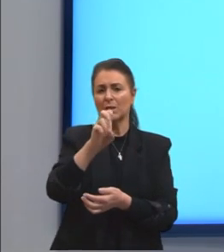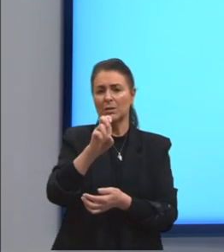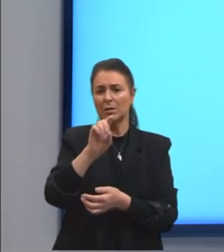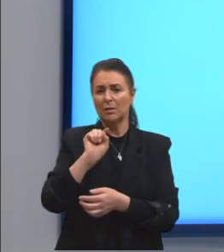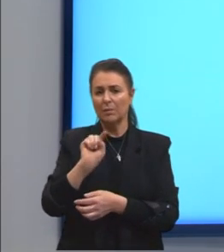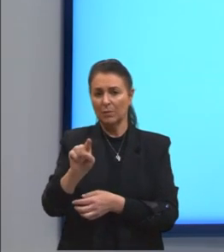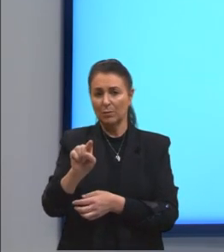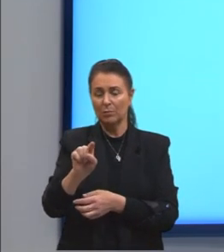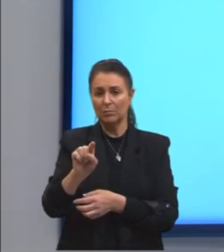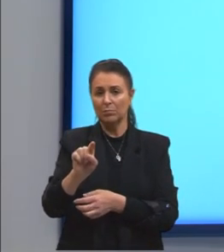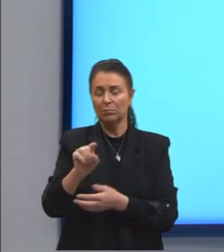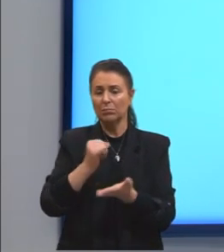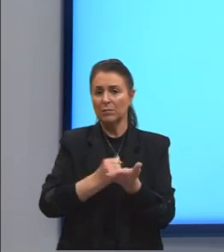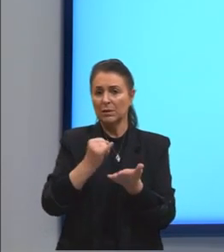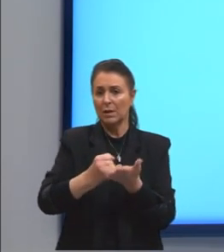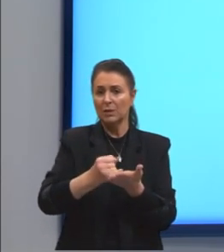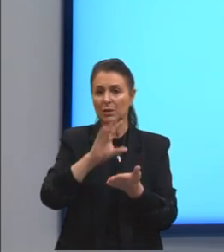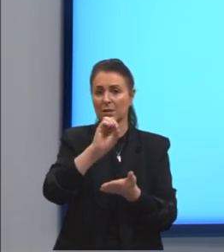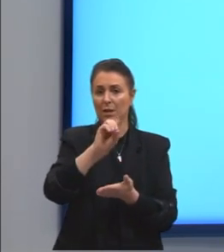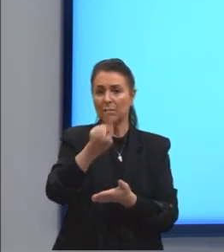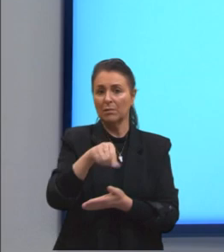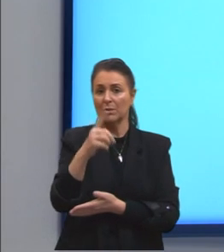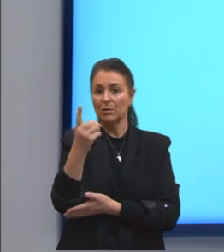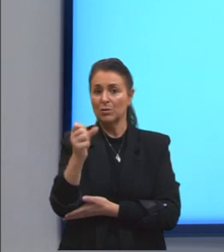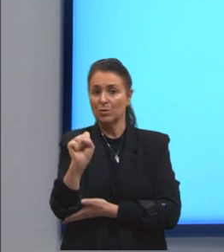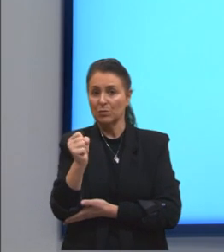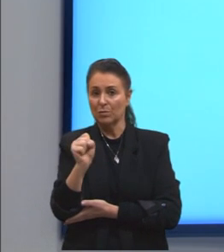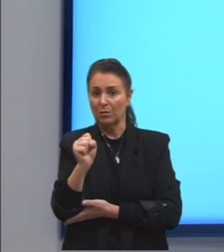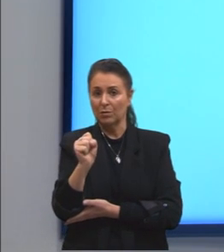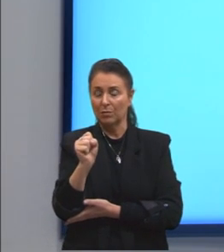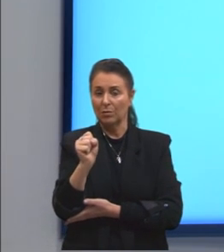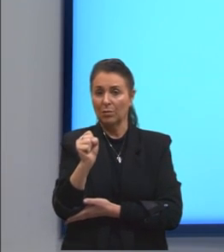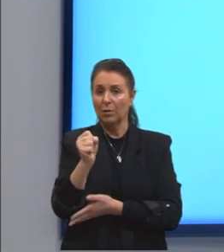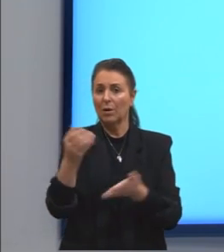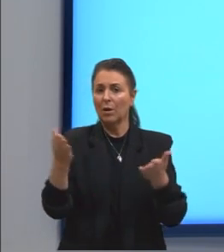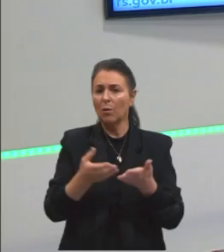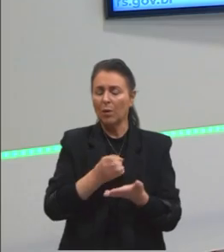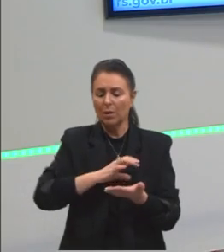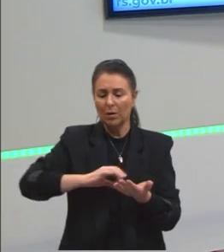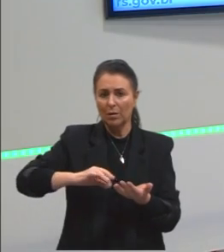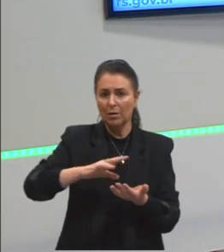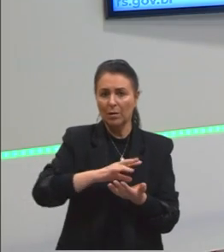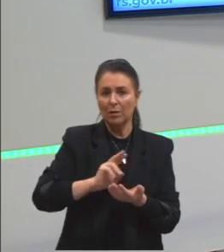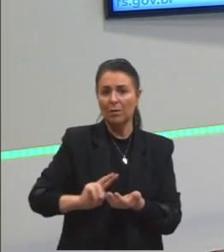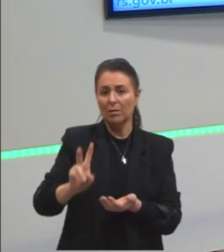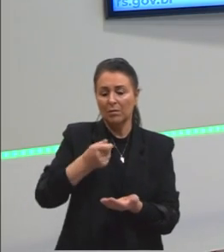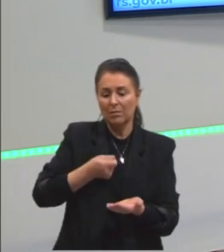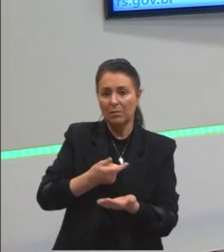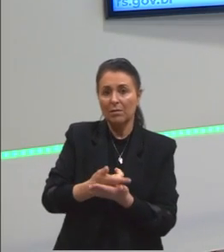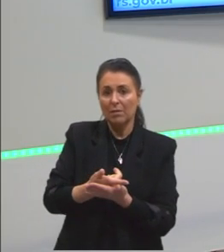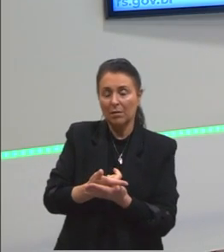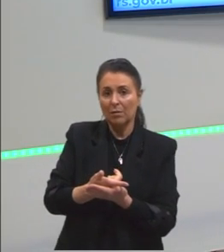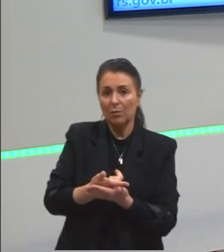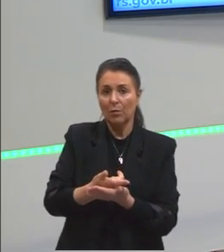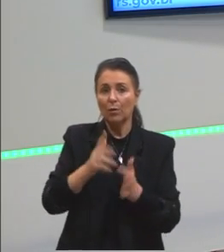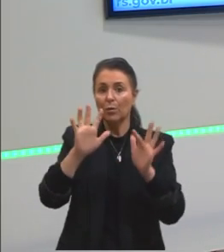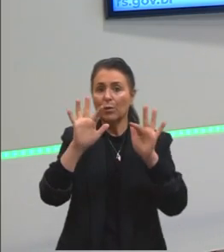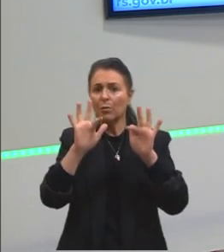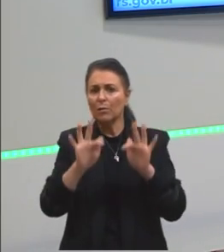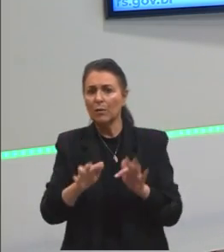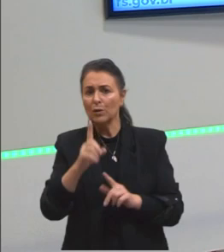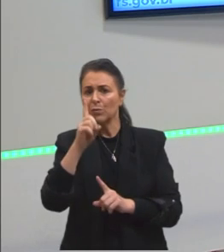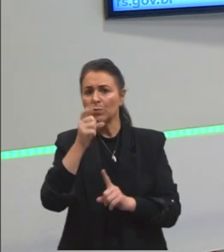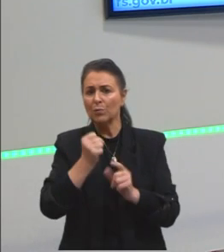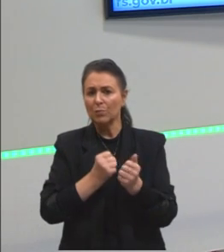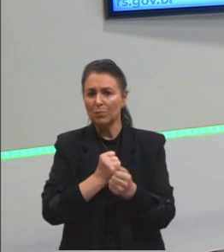0,18. Agora, nós vamos calcular quanto que seria o valor pago por ele ao final deste um